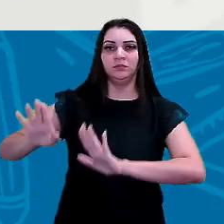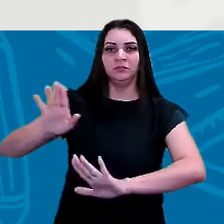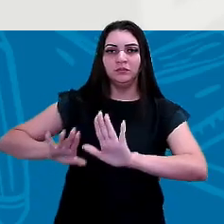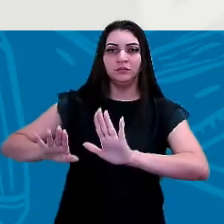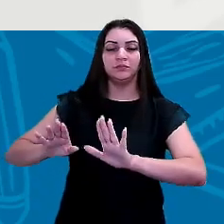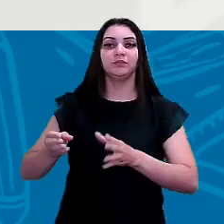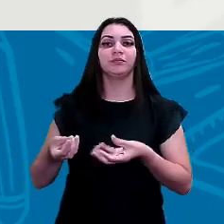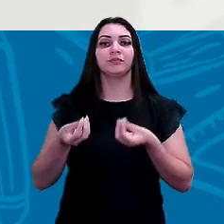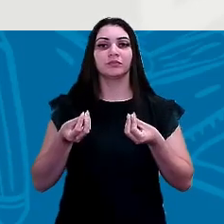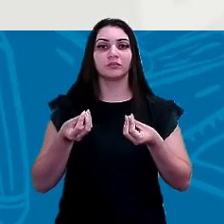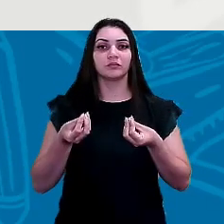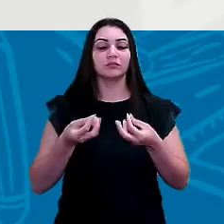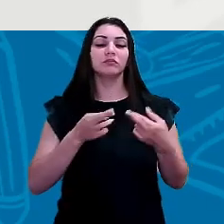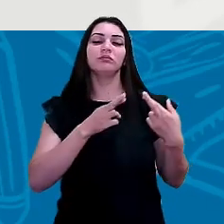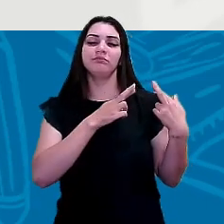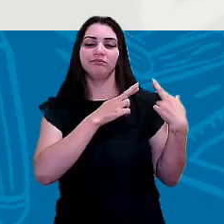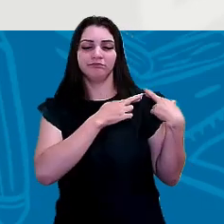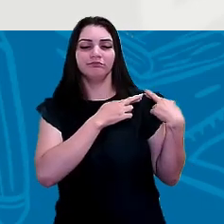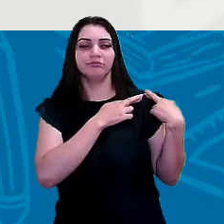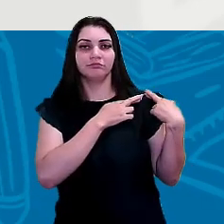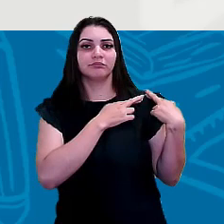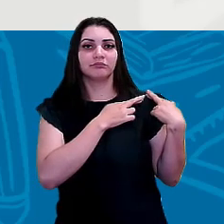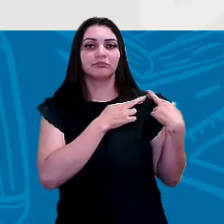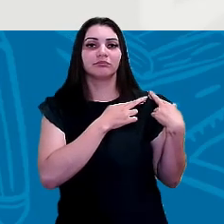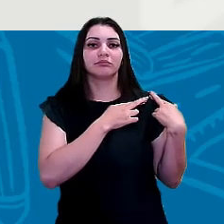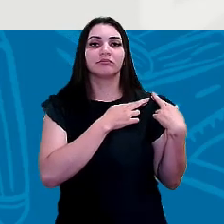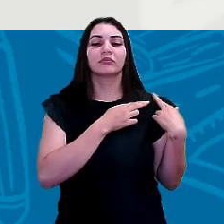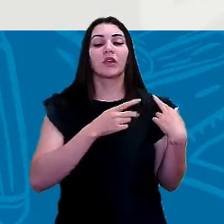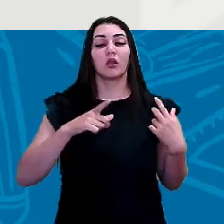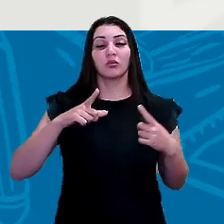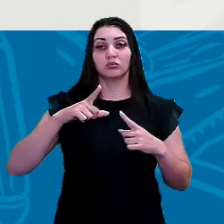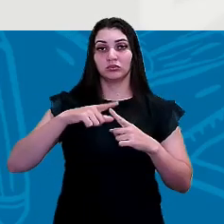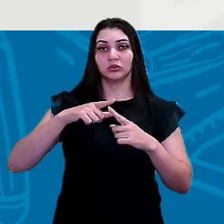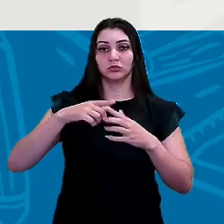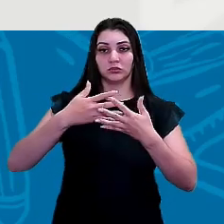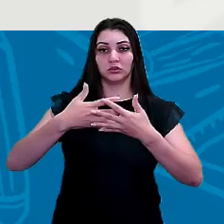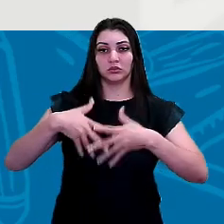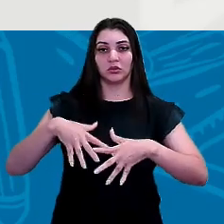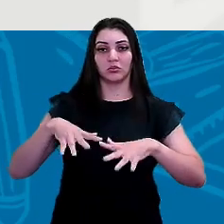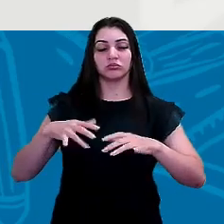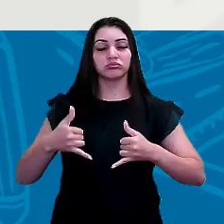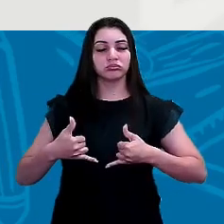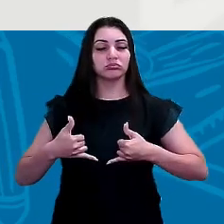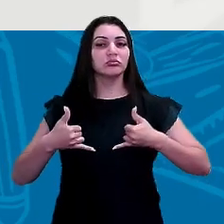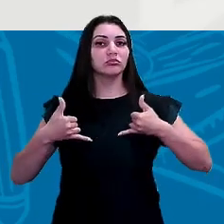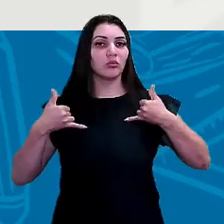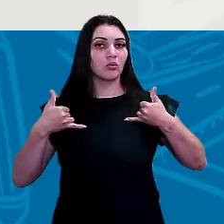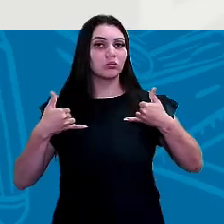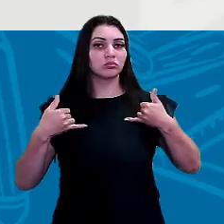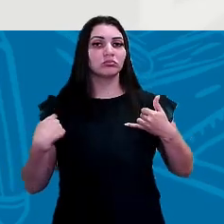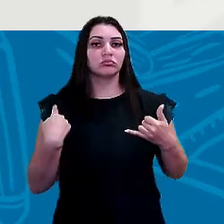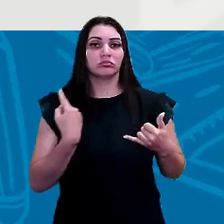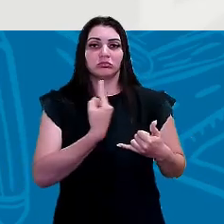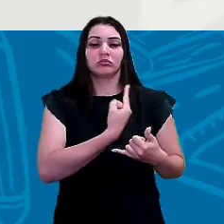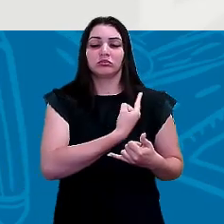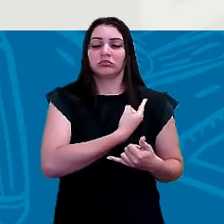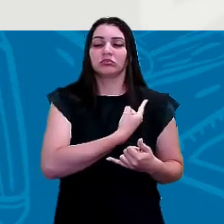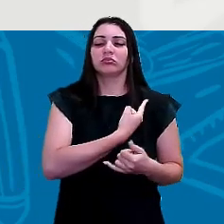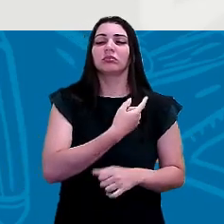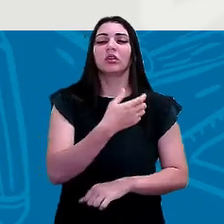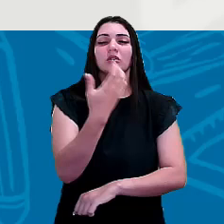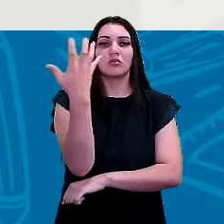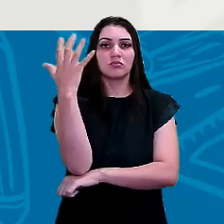com responsabilidade né? é um recurso natural um orgulho né? na nossa natureza esse aquífero